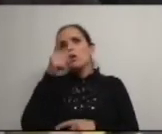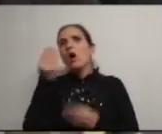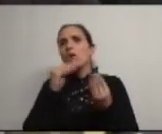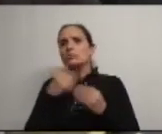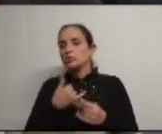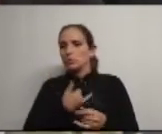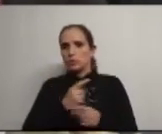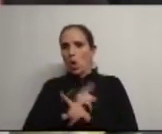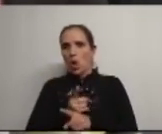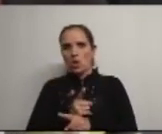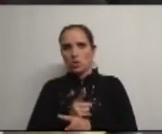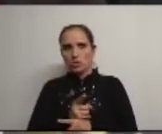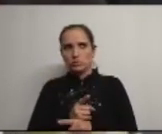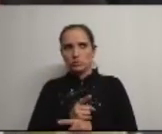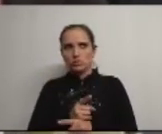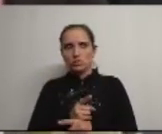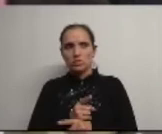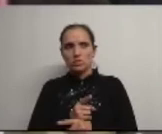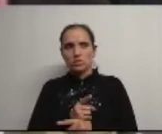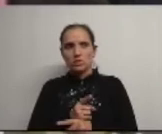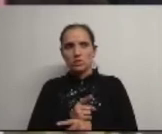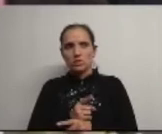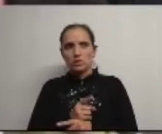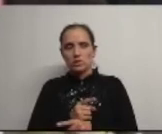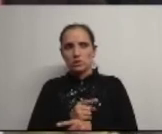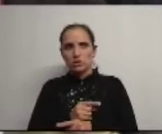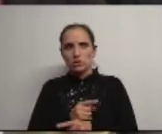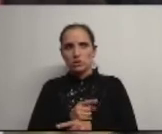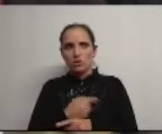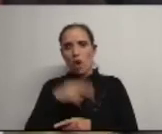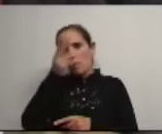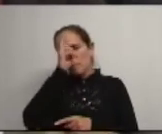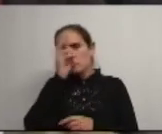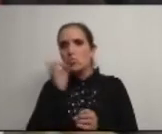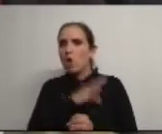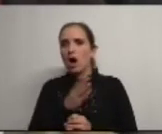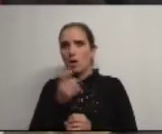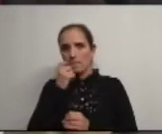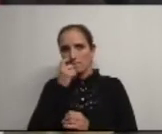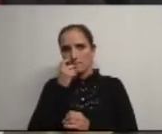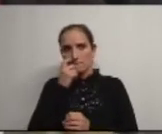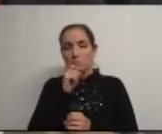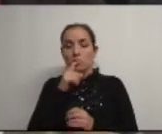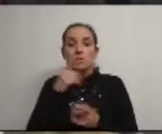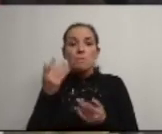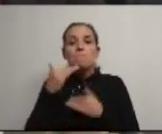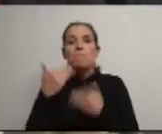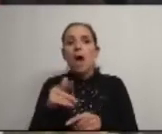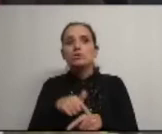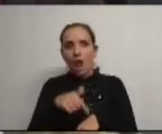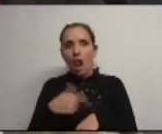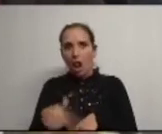assusto-me logo e e não dou previsões sinceramente não dou eu posso lhe dizer os prazos contratuais